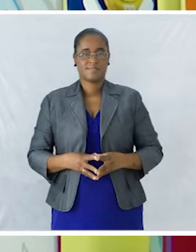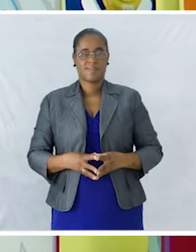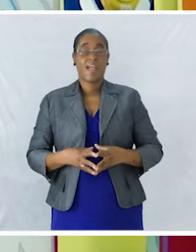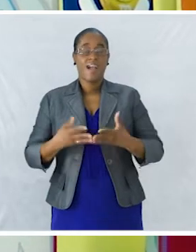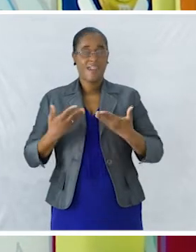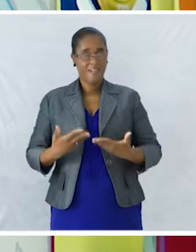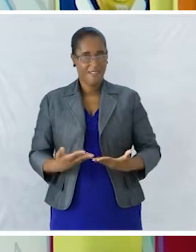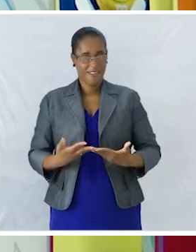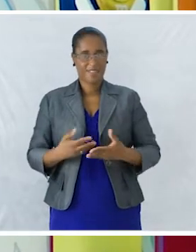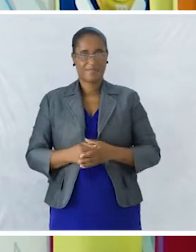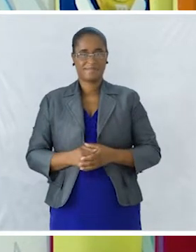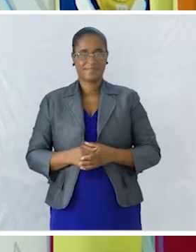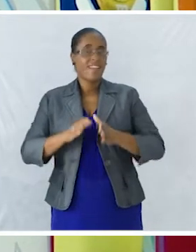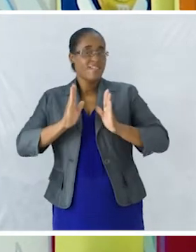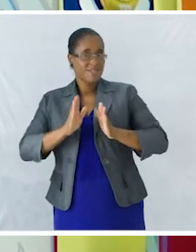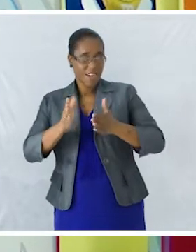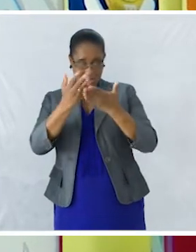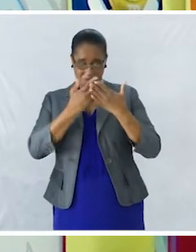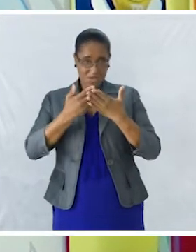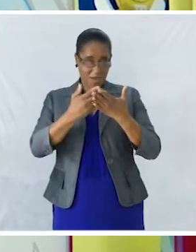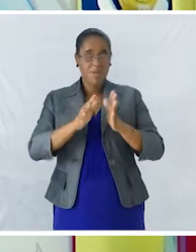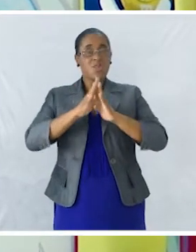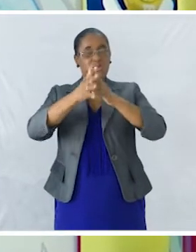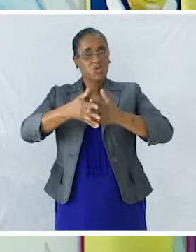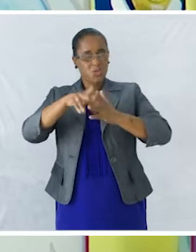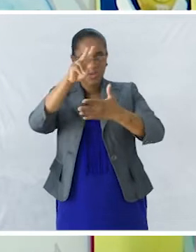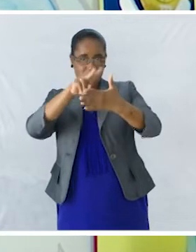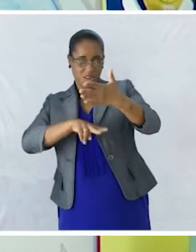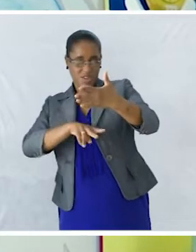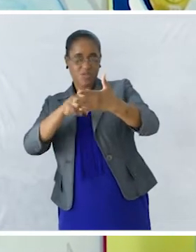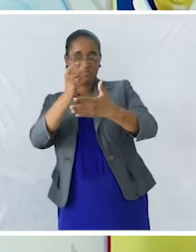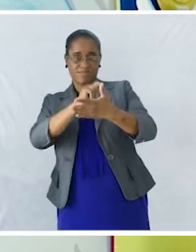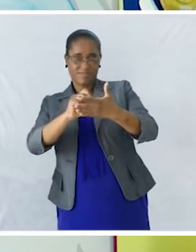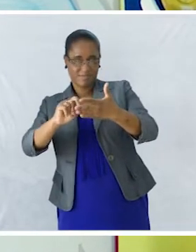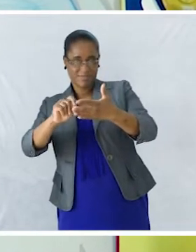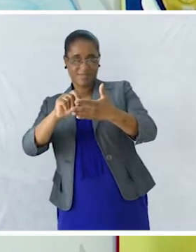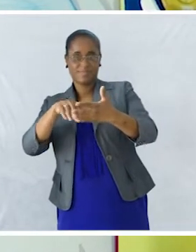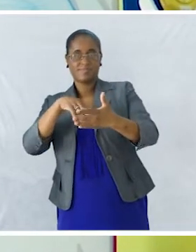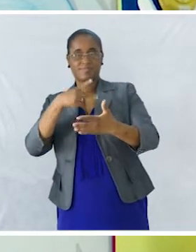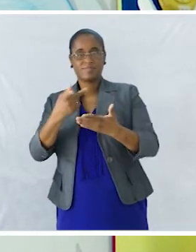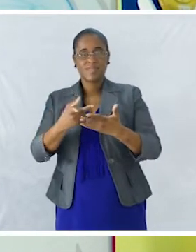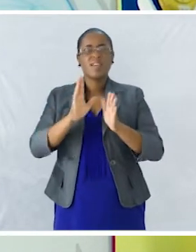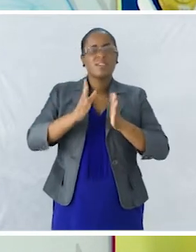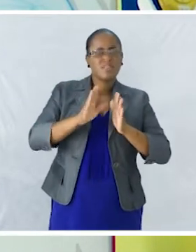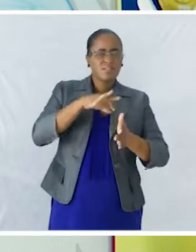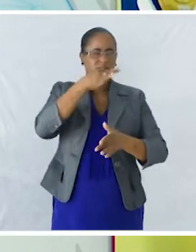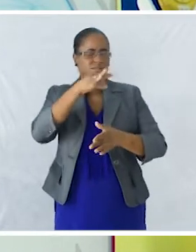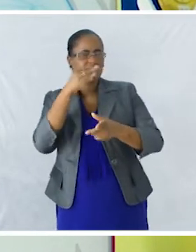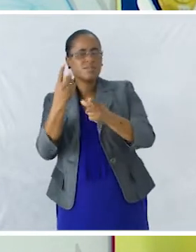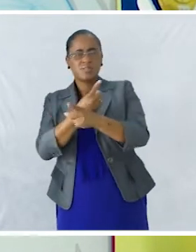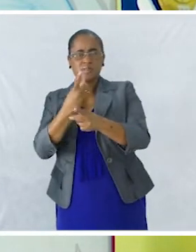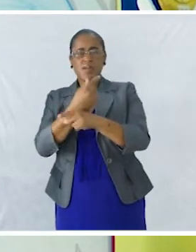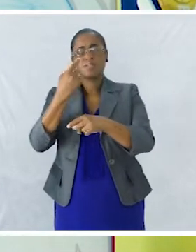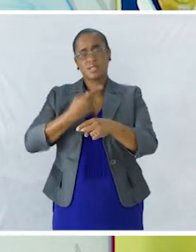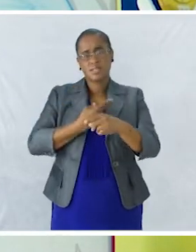Agora Que já estudamos A estrutura Do texto narrativo Já vimos Os elementos Que devem ser